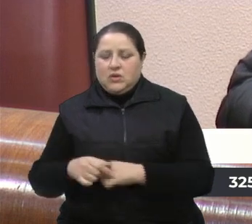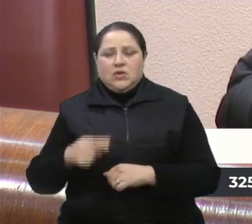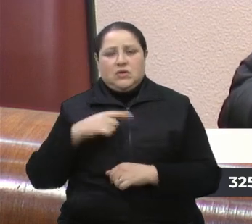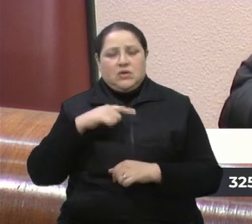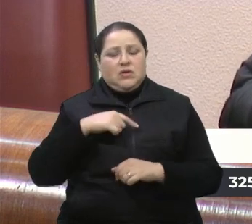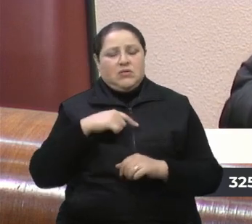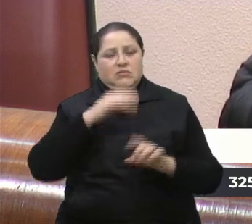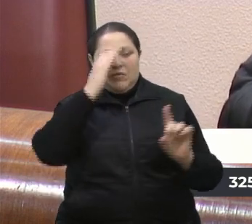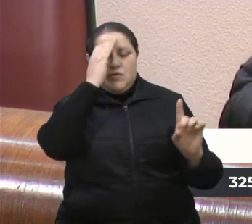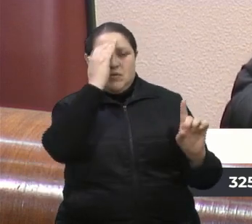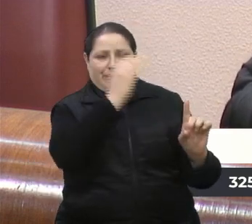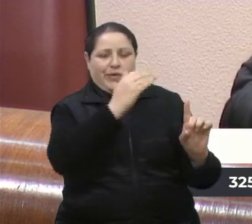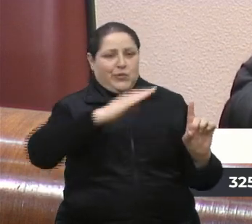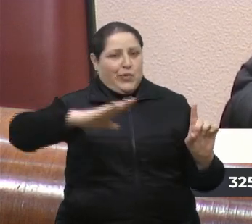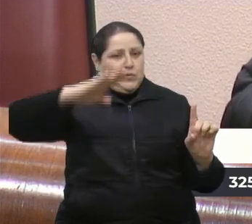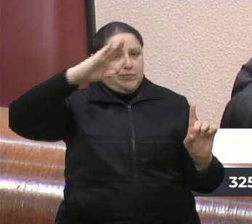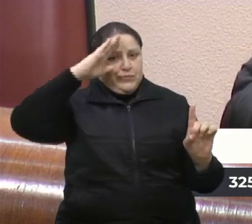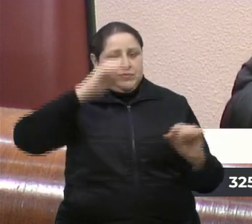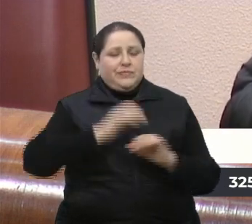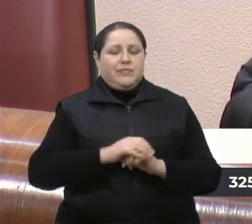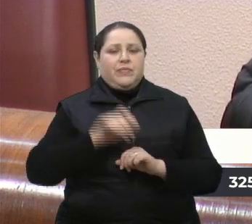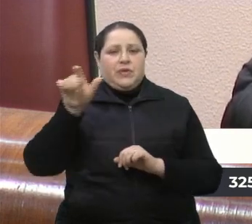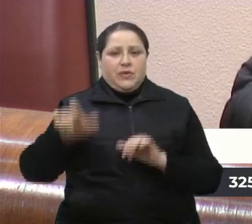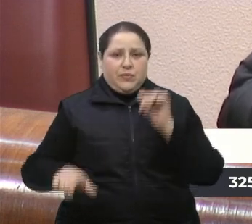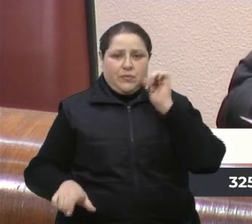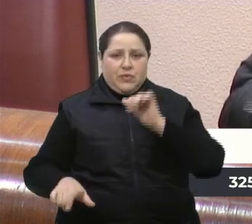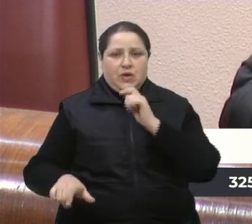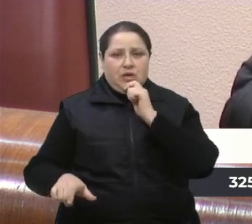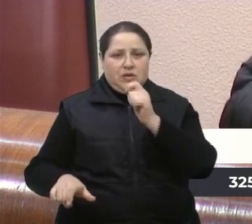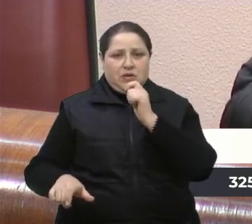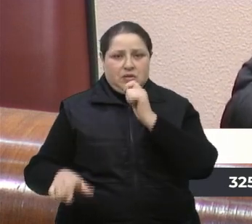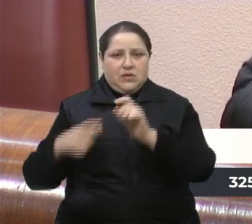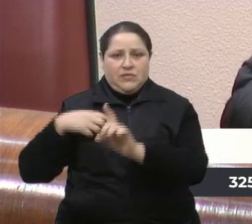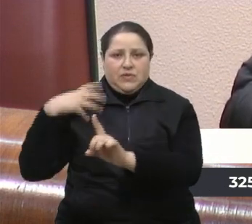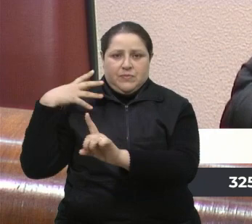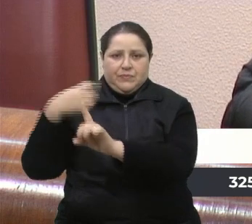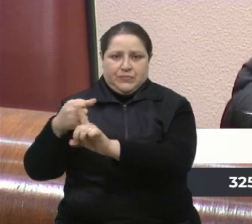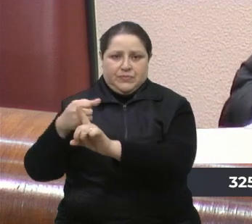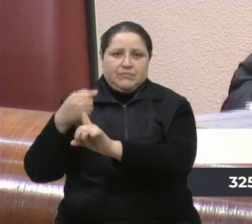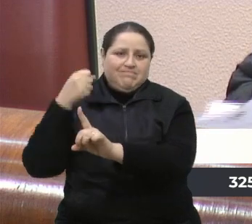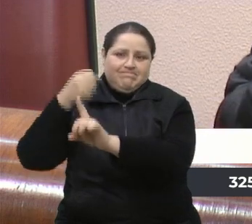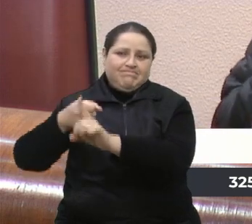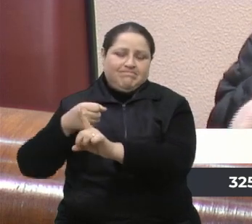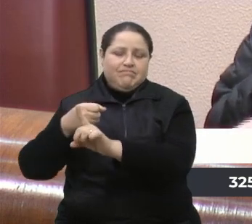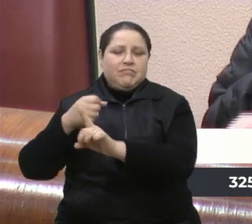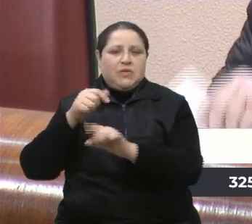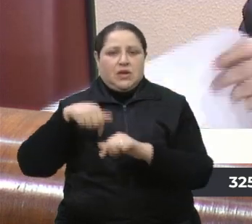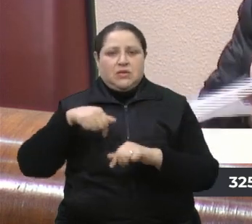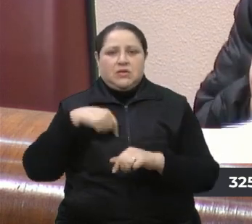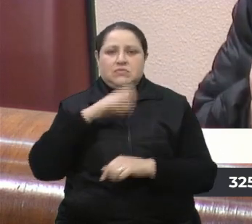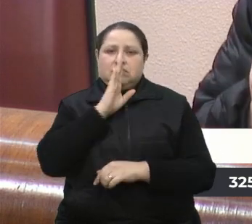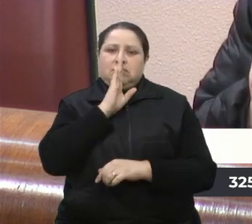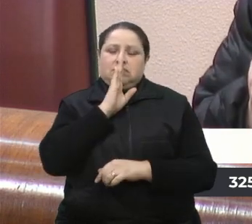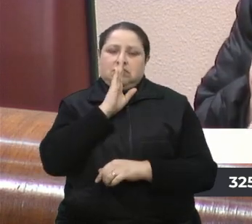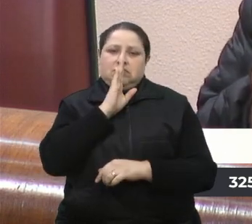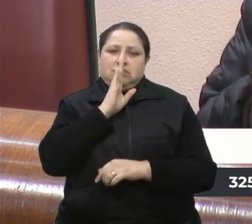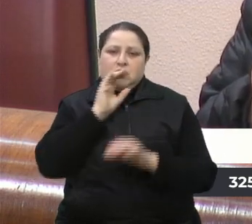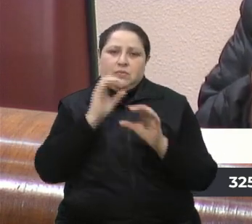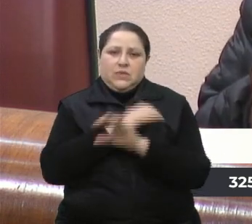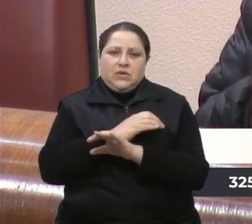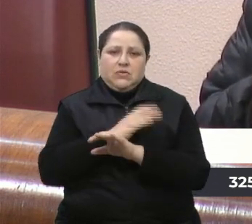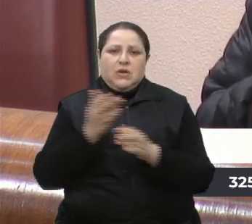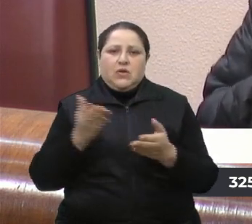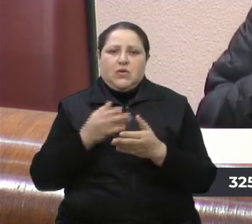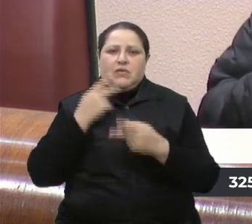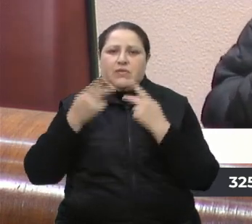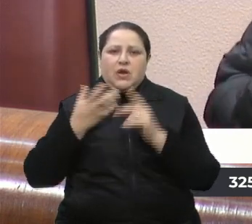e teve uma agressão, uma mulher, uma repórter, o silêncio total aqui, e agora vem fazer discurso contra o deputado